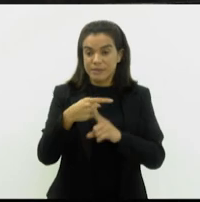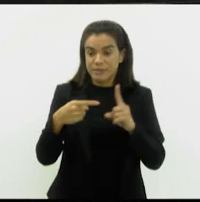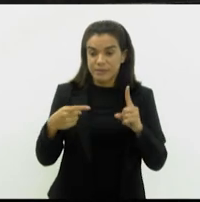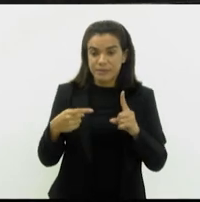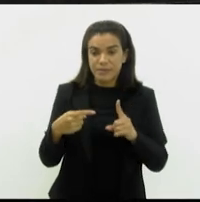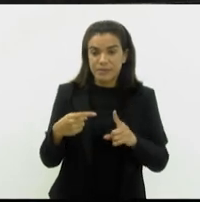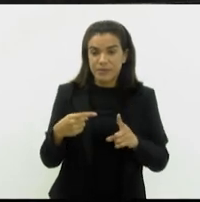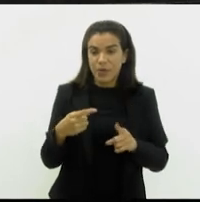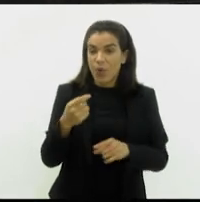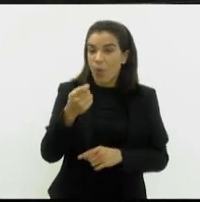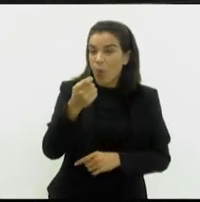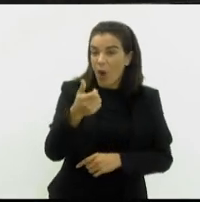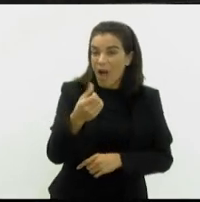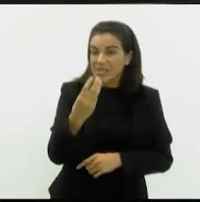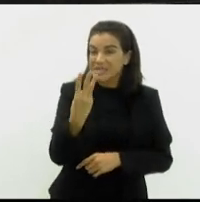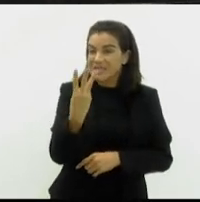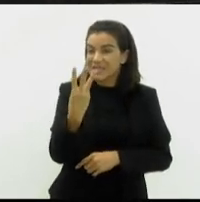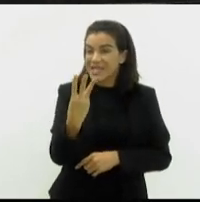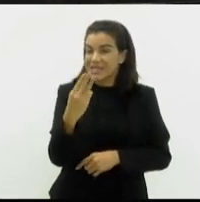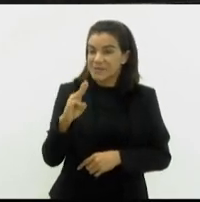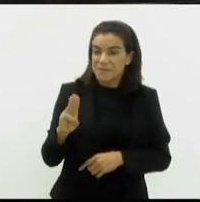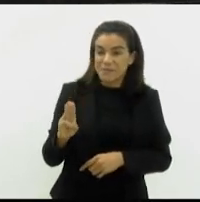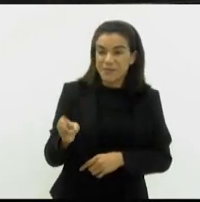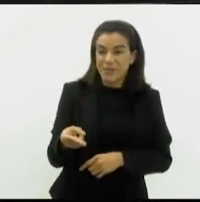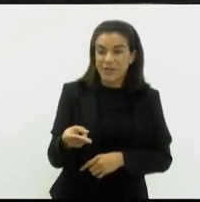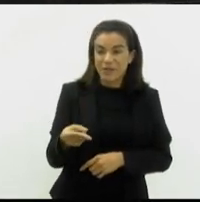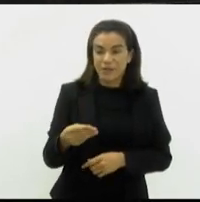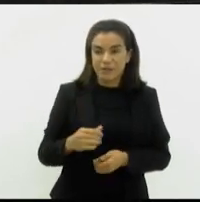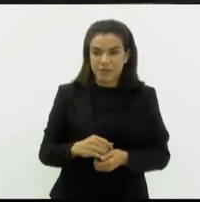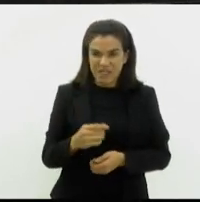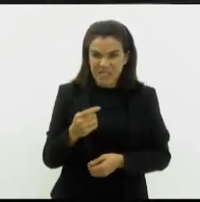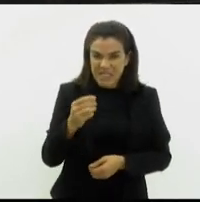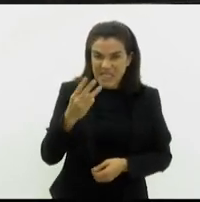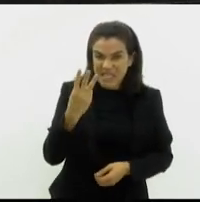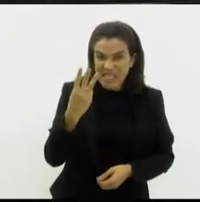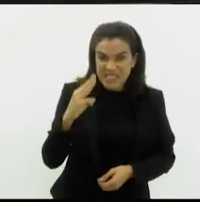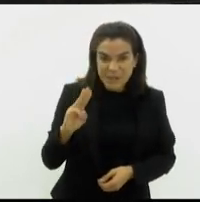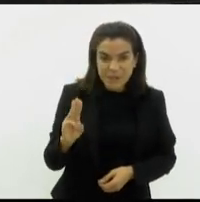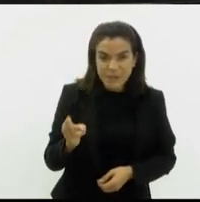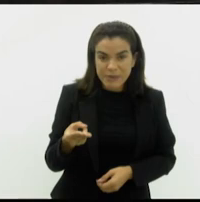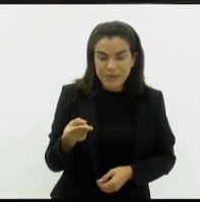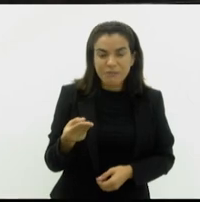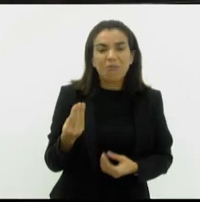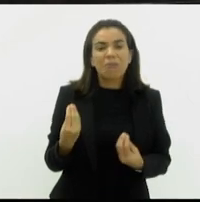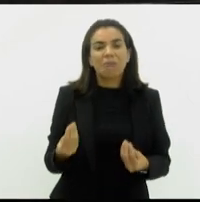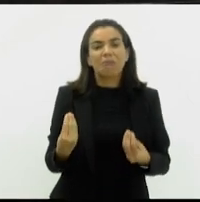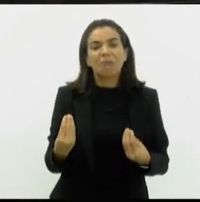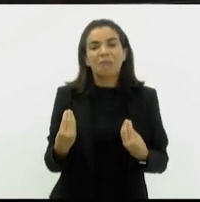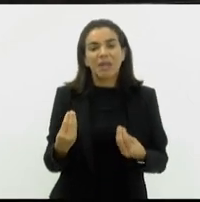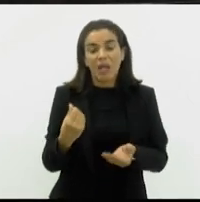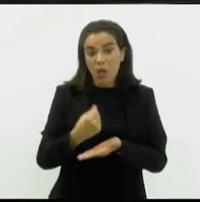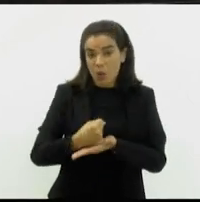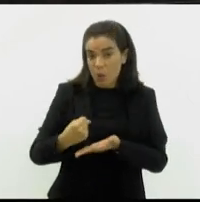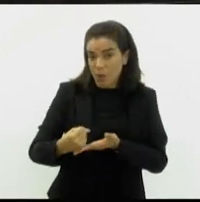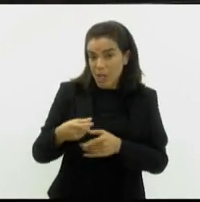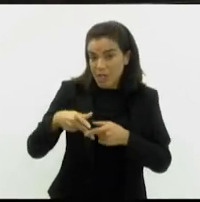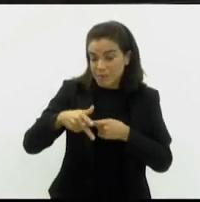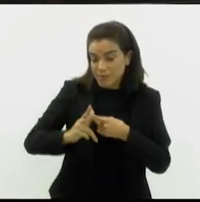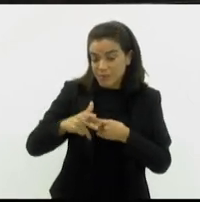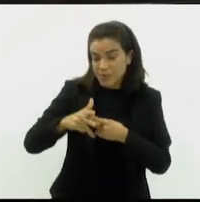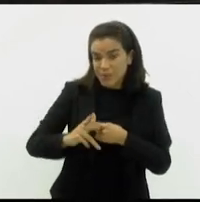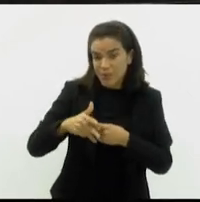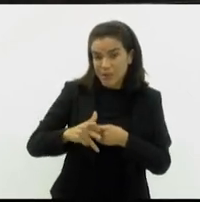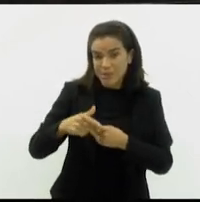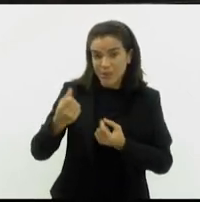Foi para quase 3 milhões. 3 milhões. Para que? Contrato de manutenção de viatura.